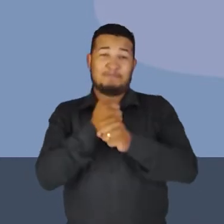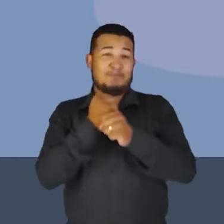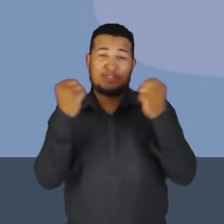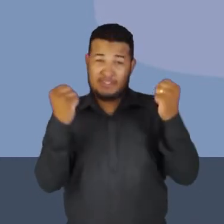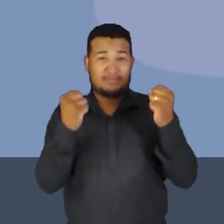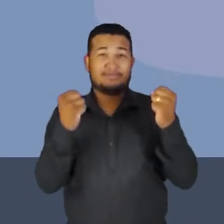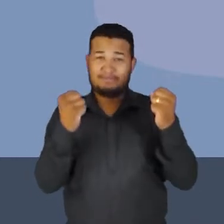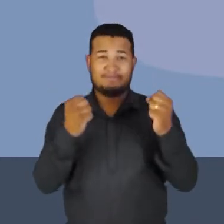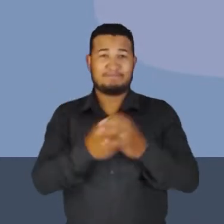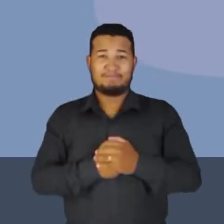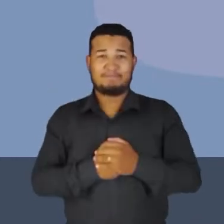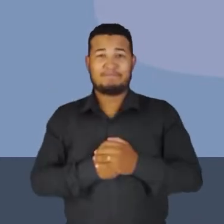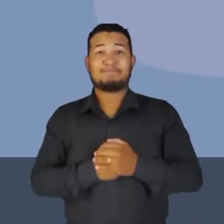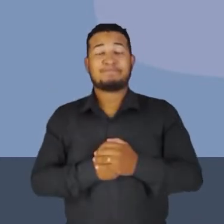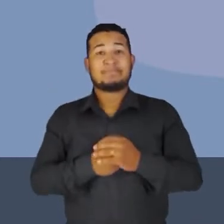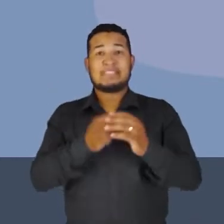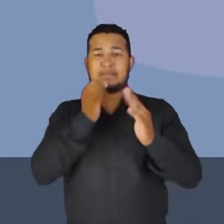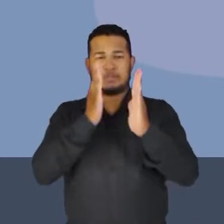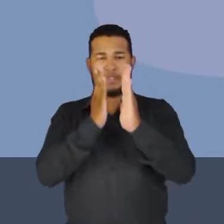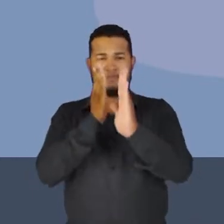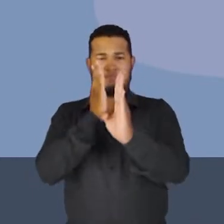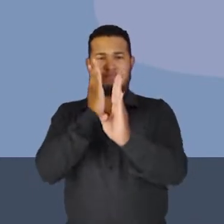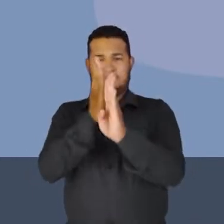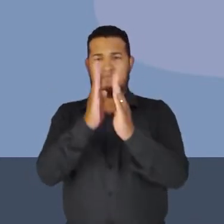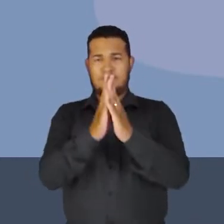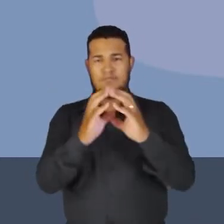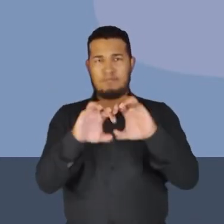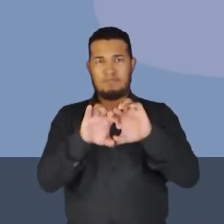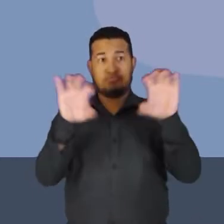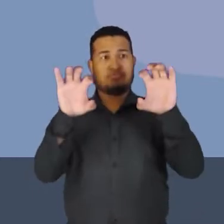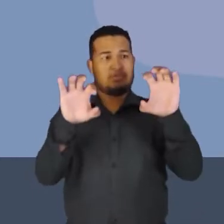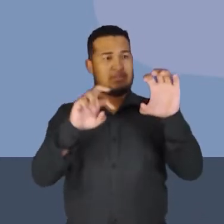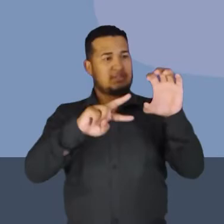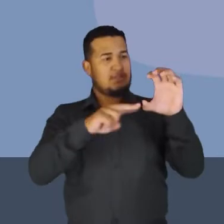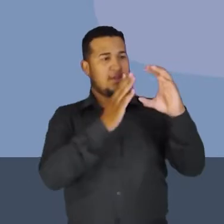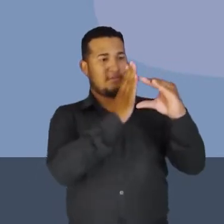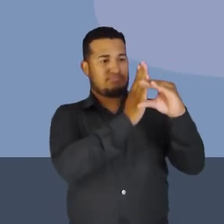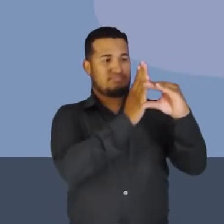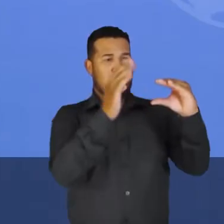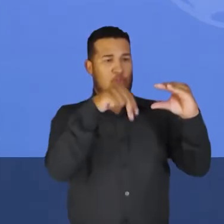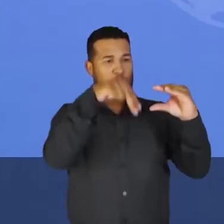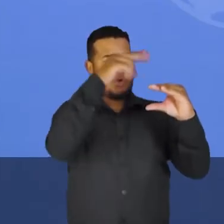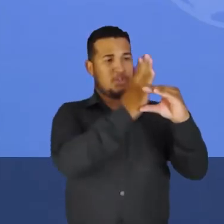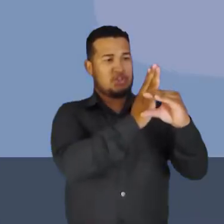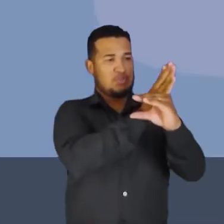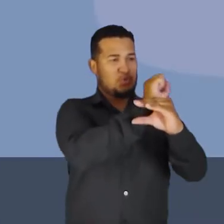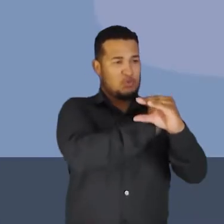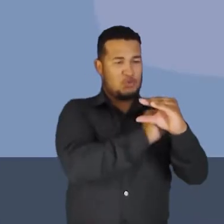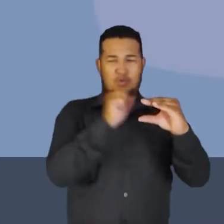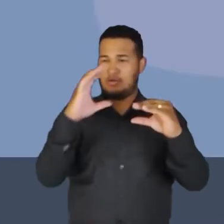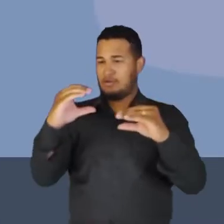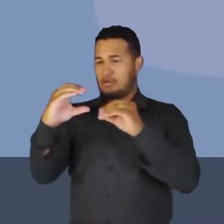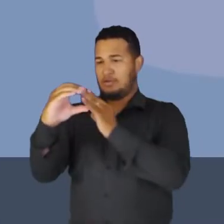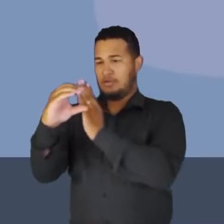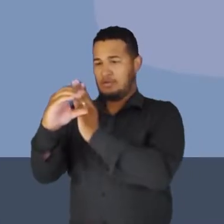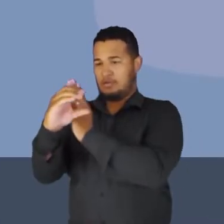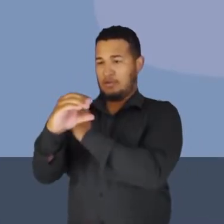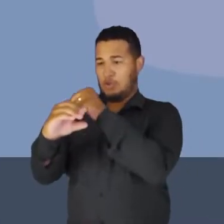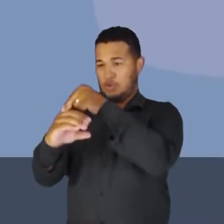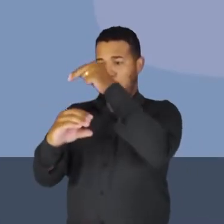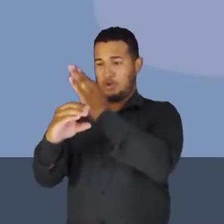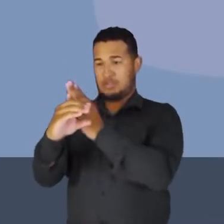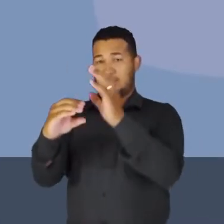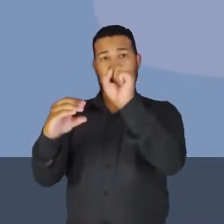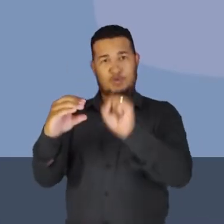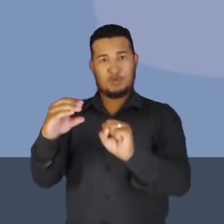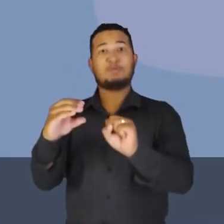polos. Quando você quebrasse, surgiria dois novos imãs. Olha na figura, na parte de baixo ali, na